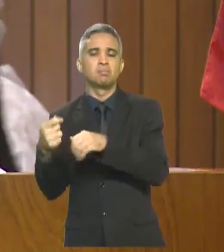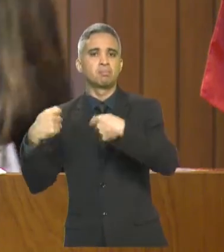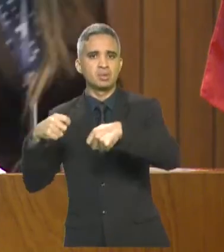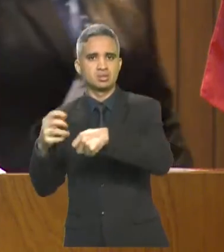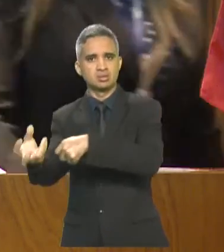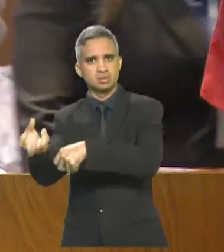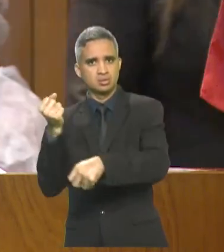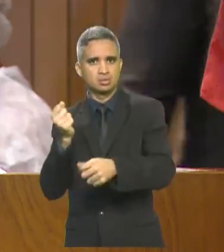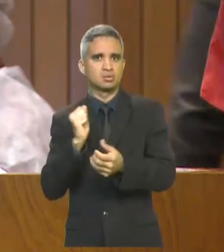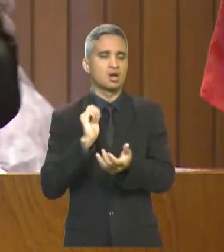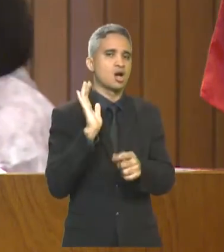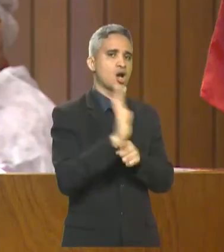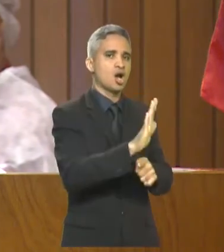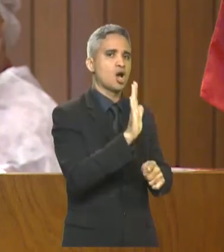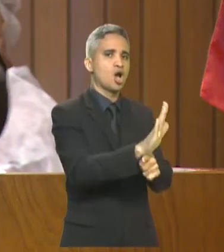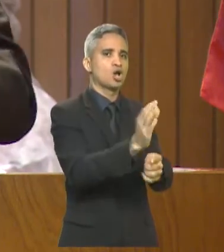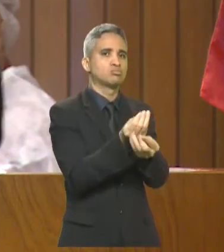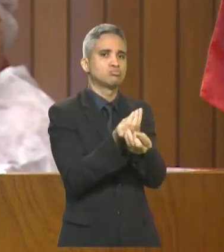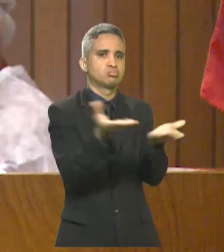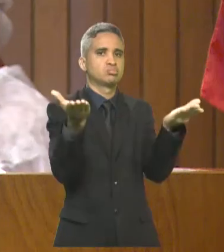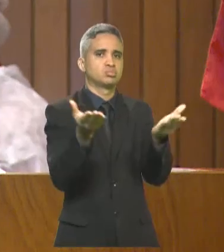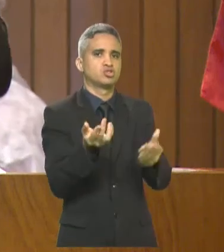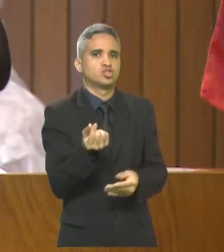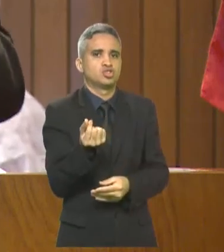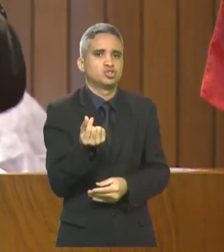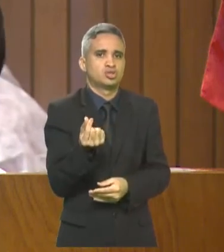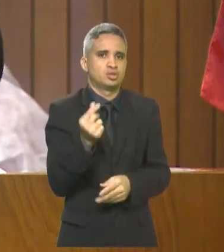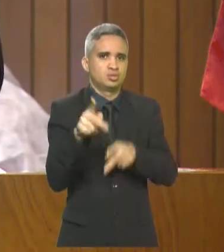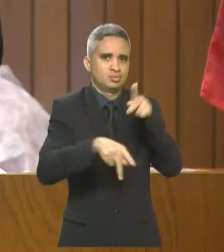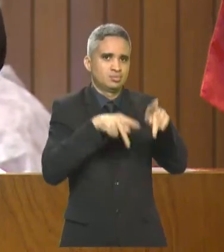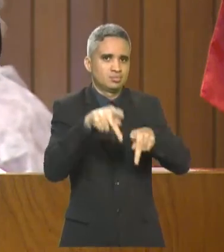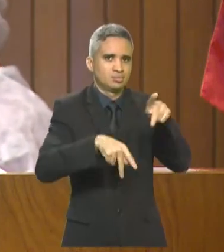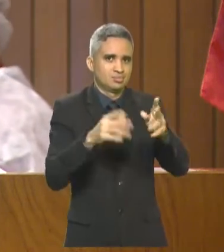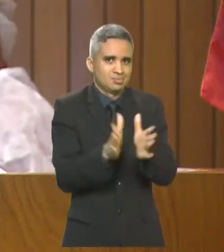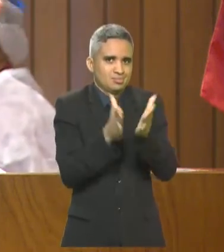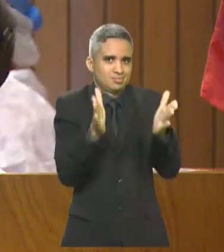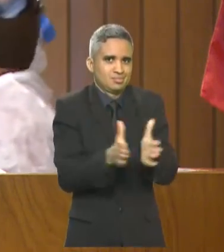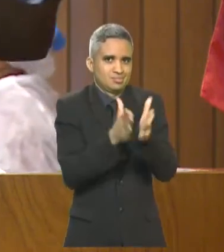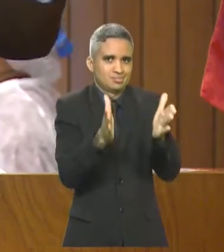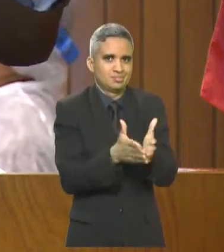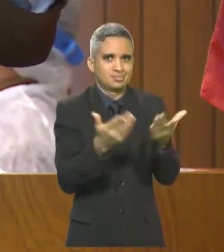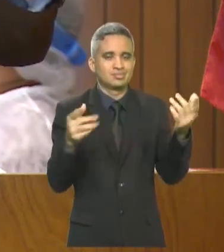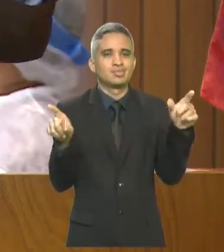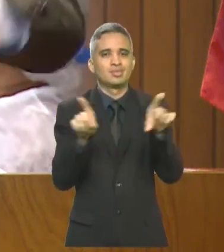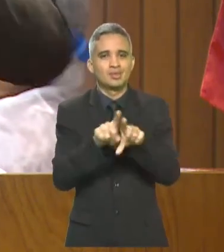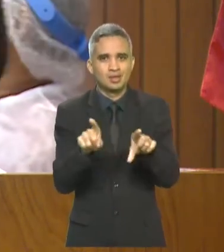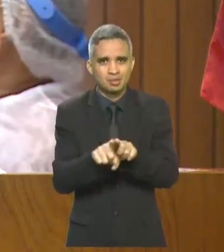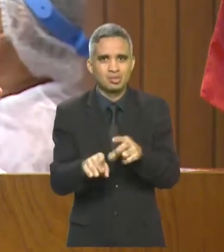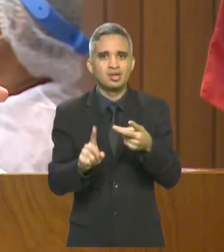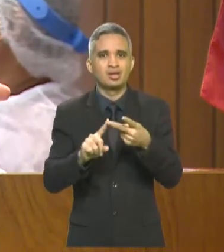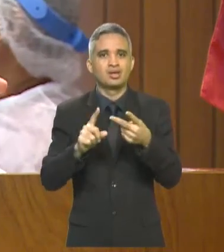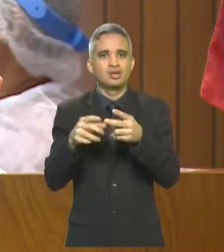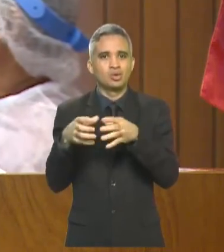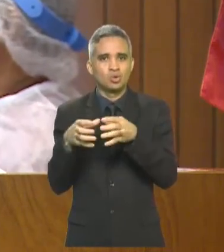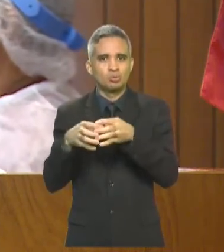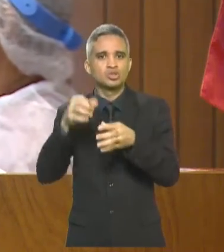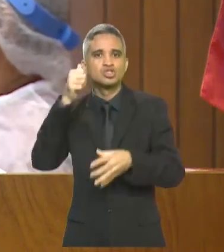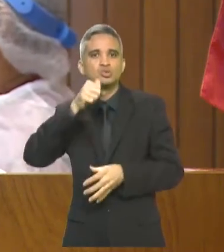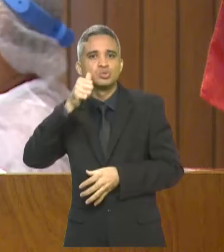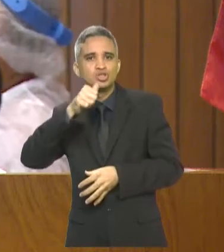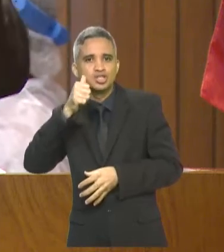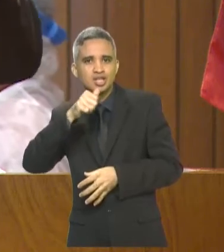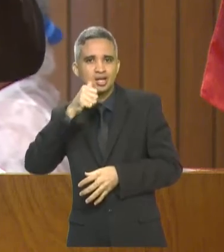Maranhão, à cultura, à mulheres em situação de vulnerabilidade, mães solteiras.